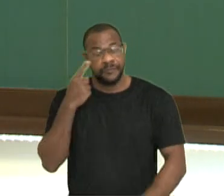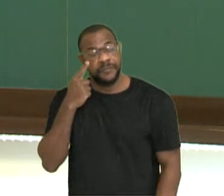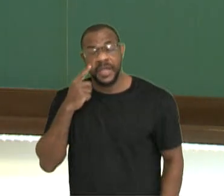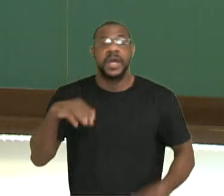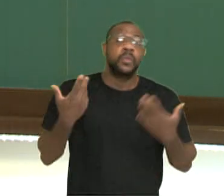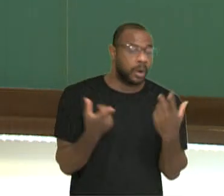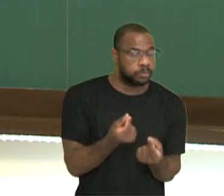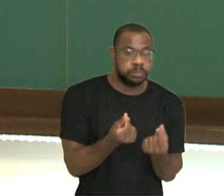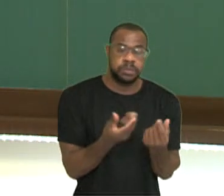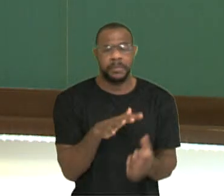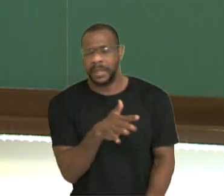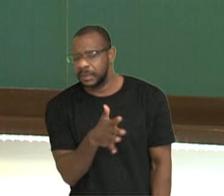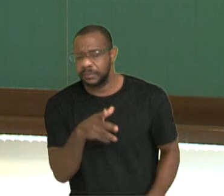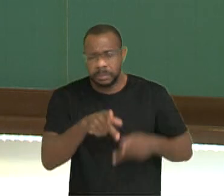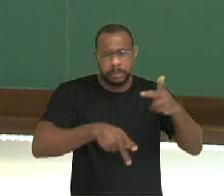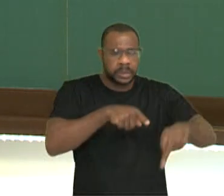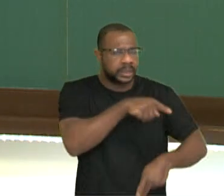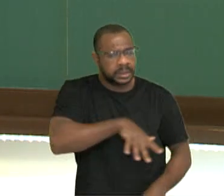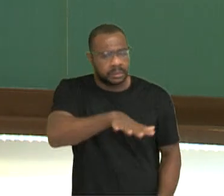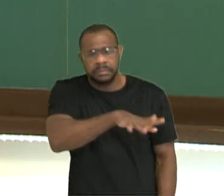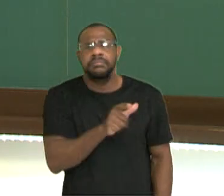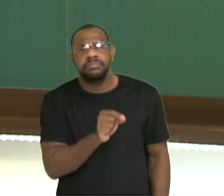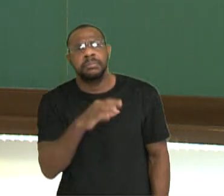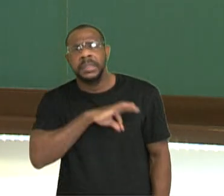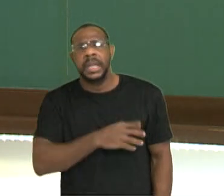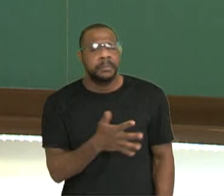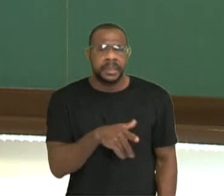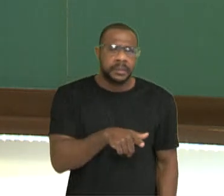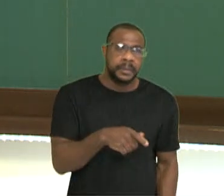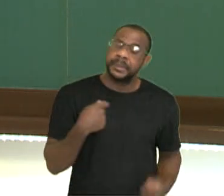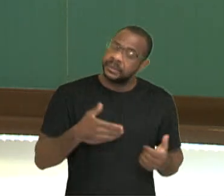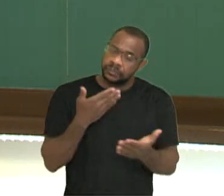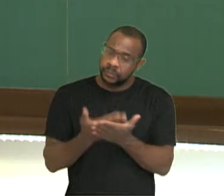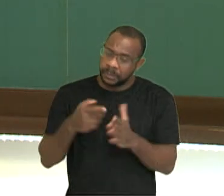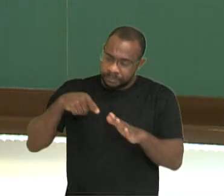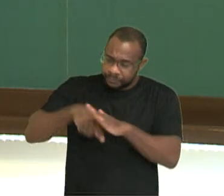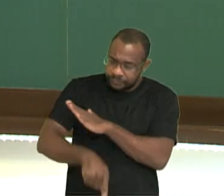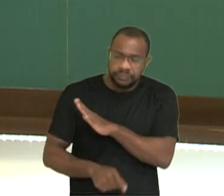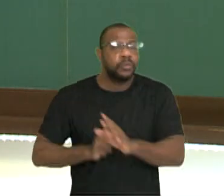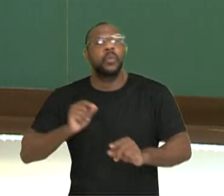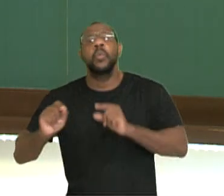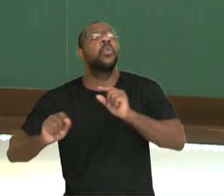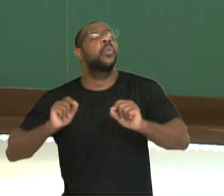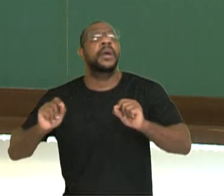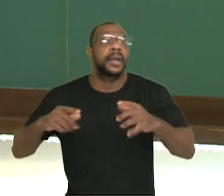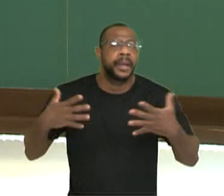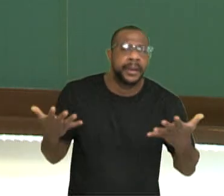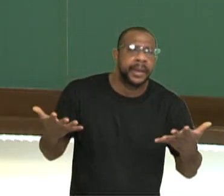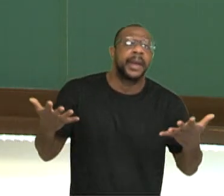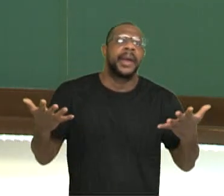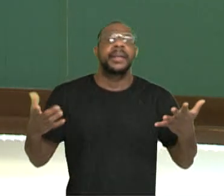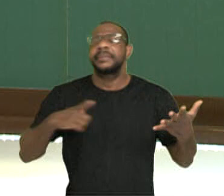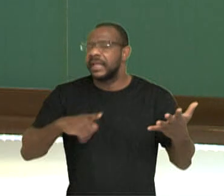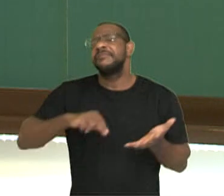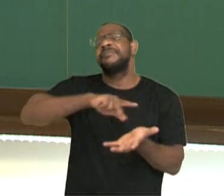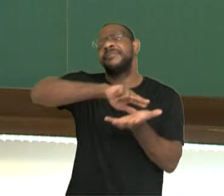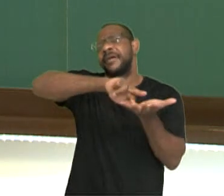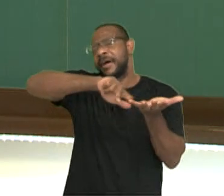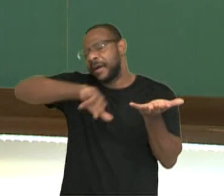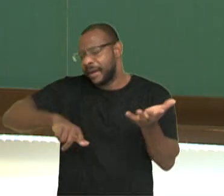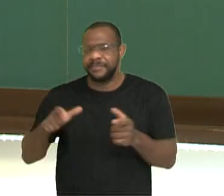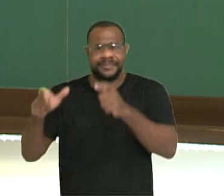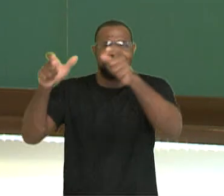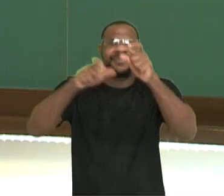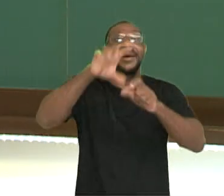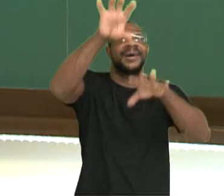qual é a renda média da população. Mas eu preciso estudar de forma mais aprofundada porque há uma variação de uma região